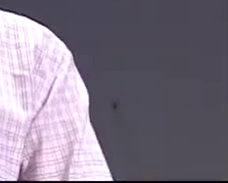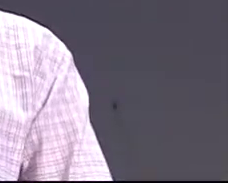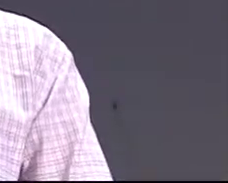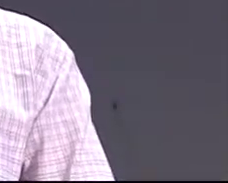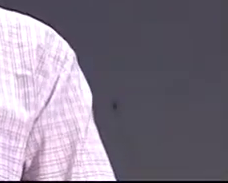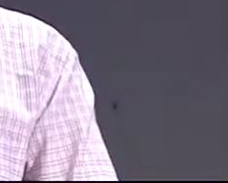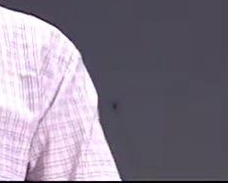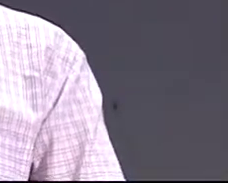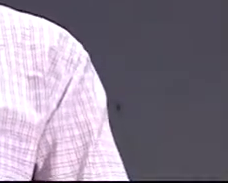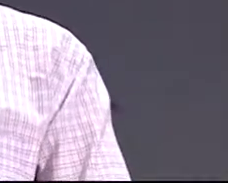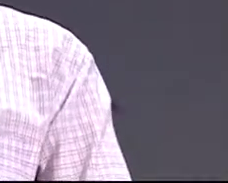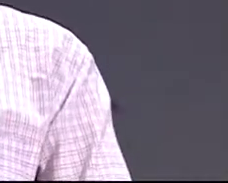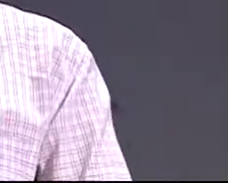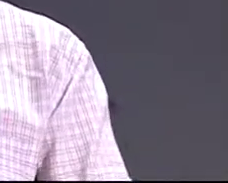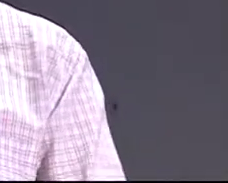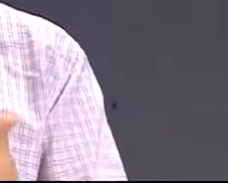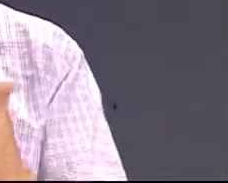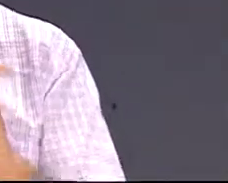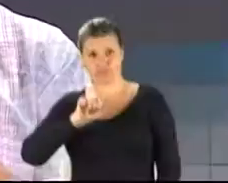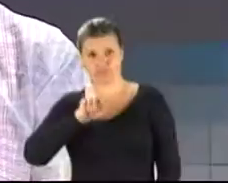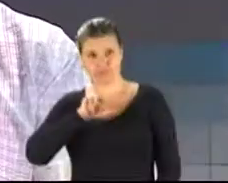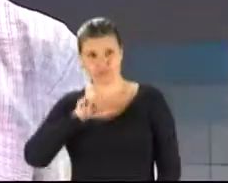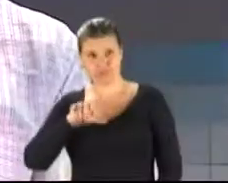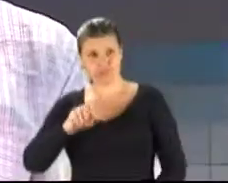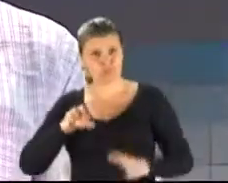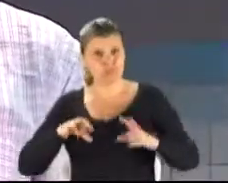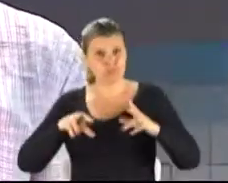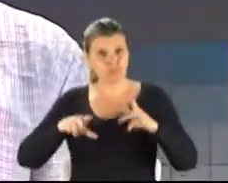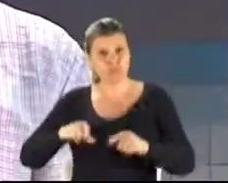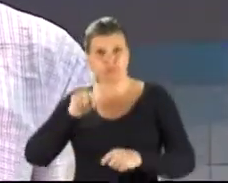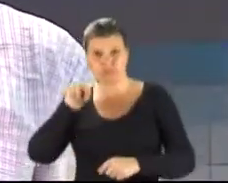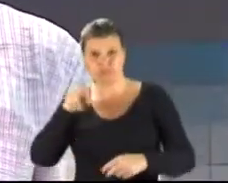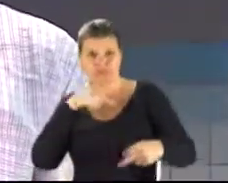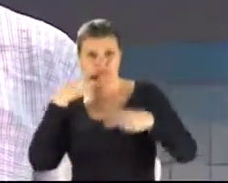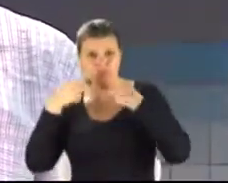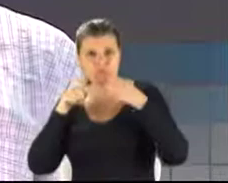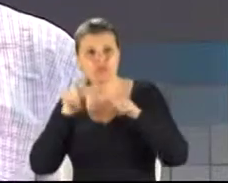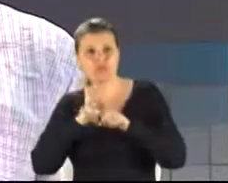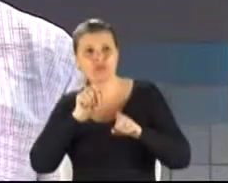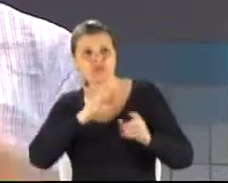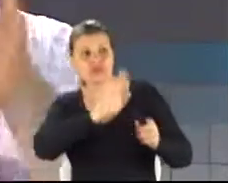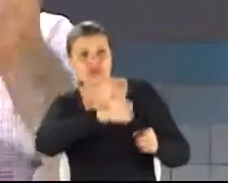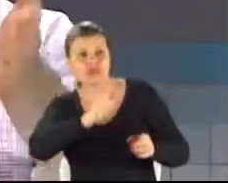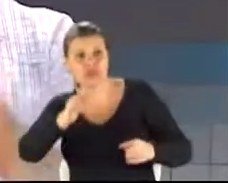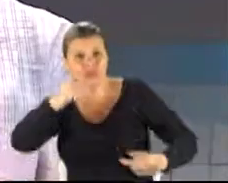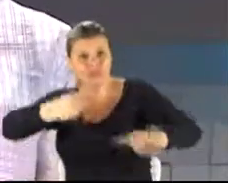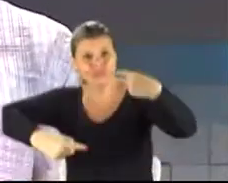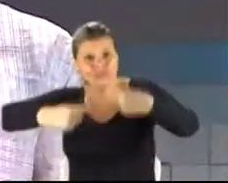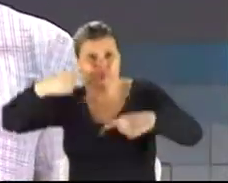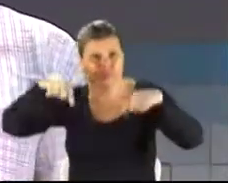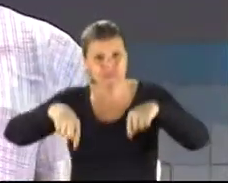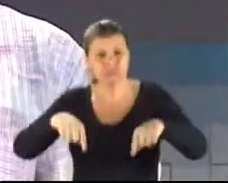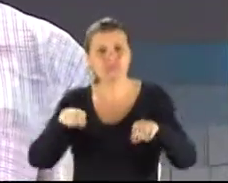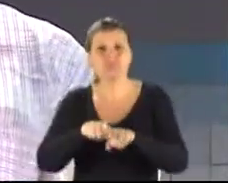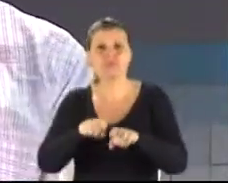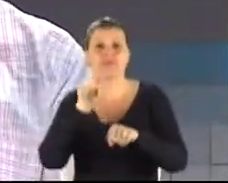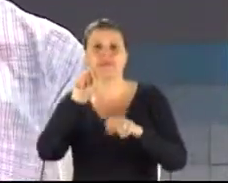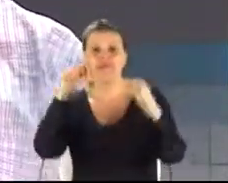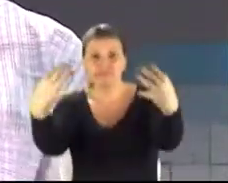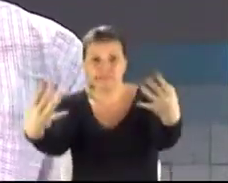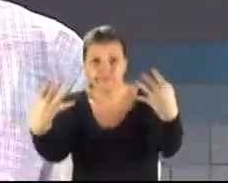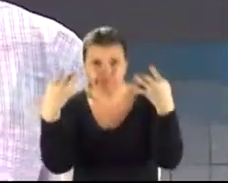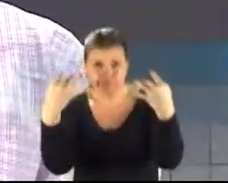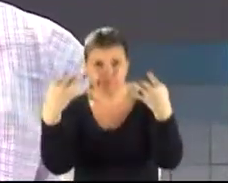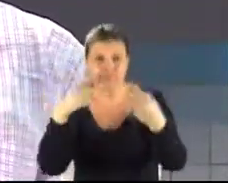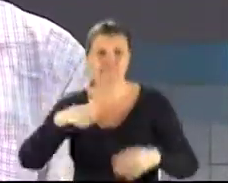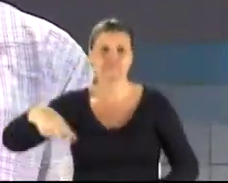Flávio, tudo isso que você falou, tudo isso que está sendo dito aqui hoje no debate, tudo isso o povo que está em casa nos assistindo já